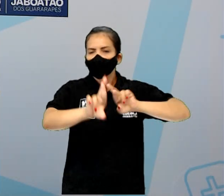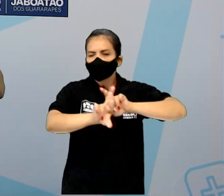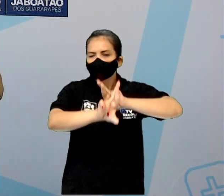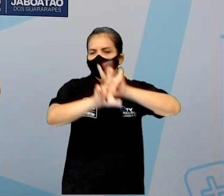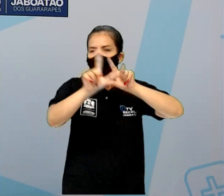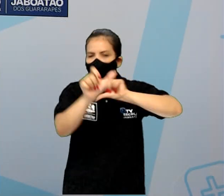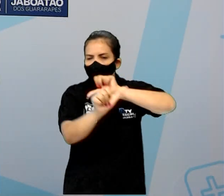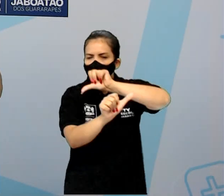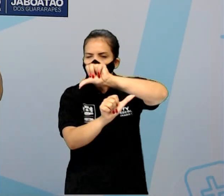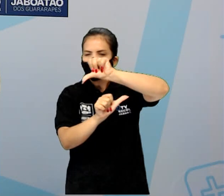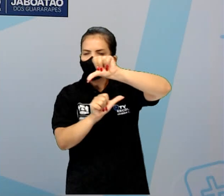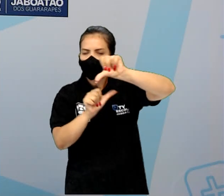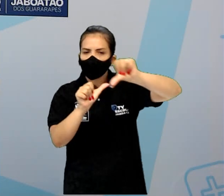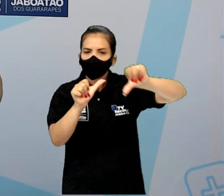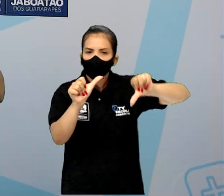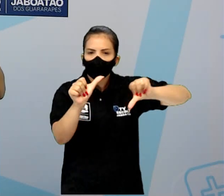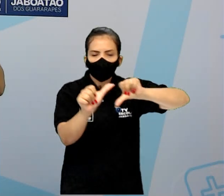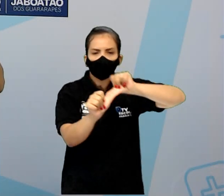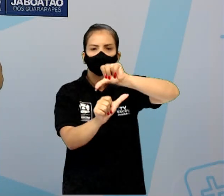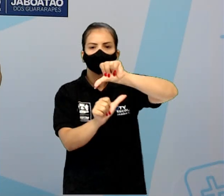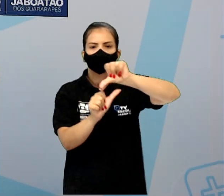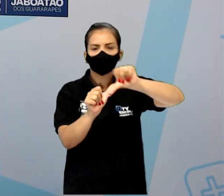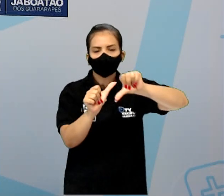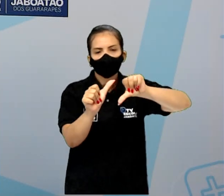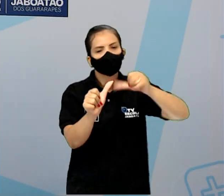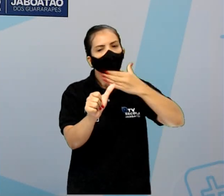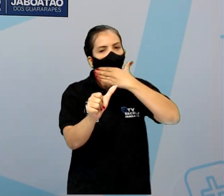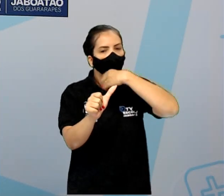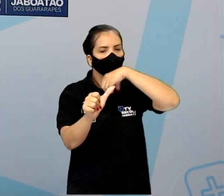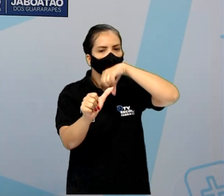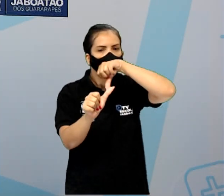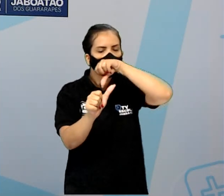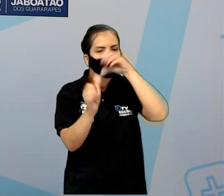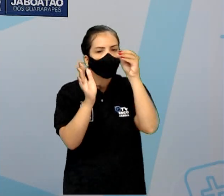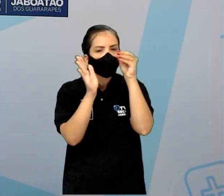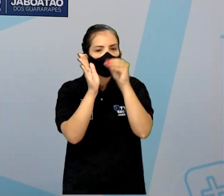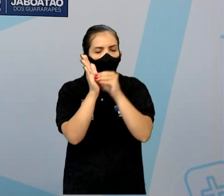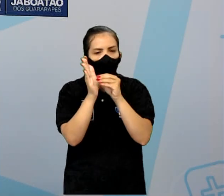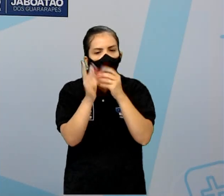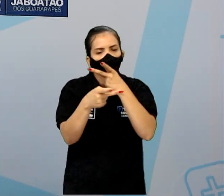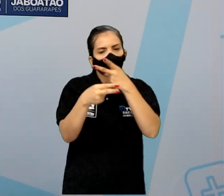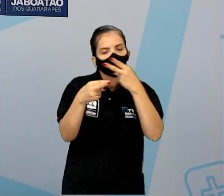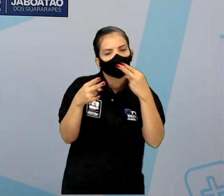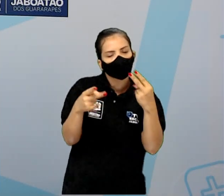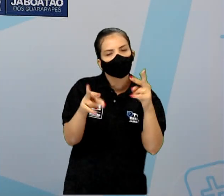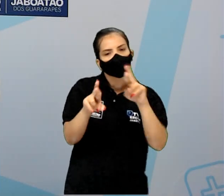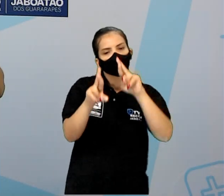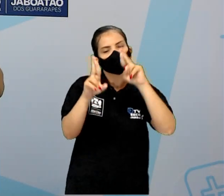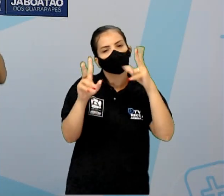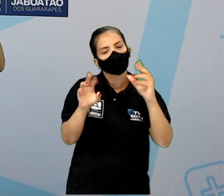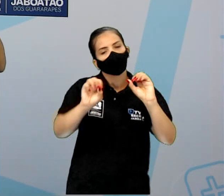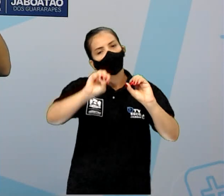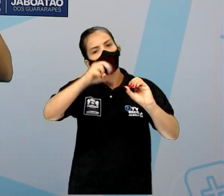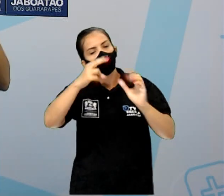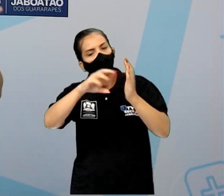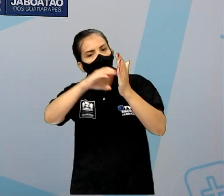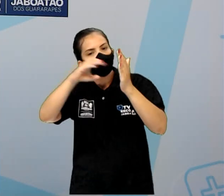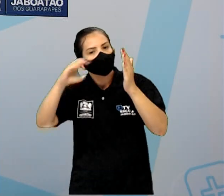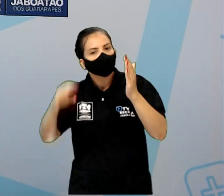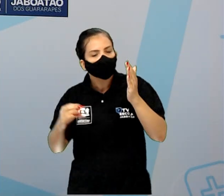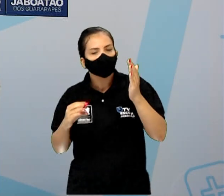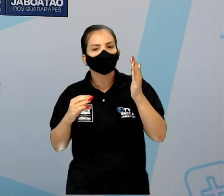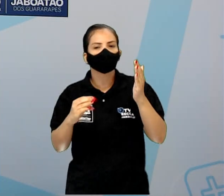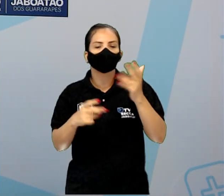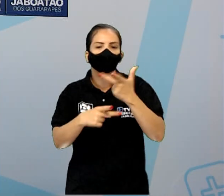pai para filho, cada um vai colocando algum detalhe a mais ou tira um detalhe. Mas, o conteúdo em si